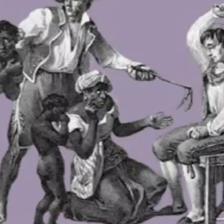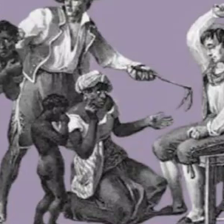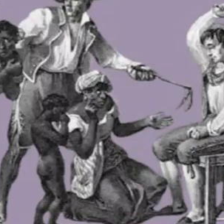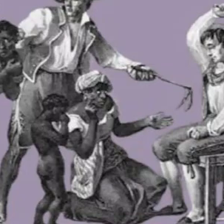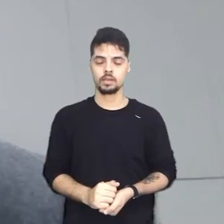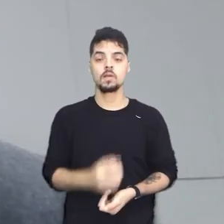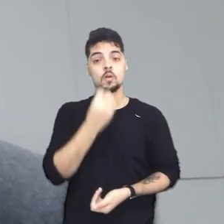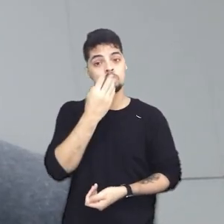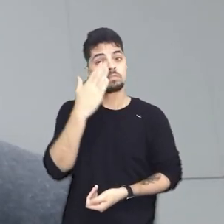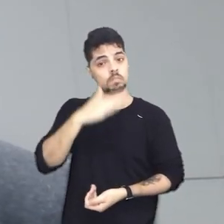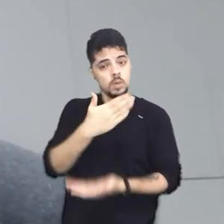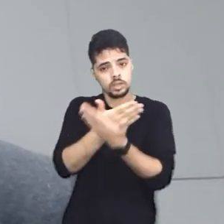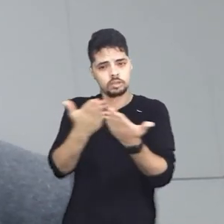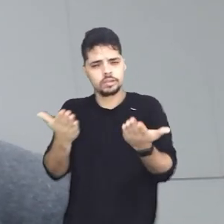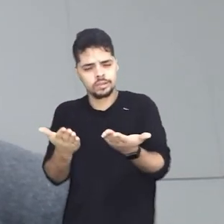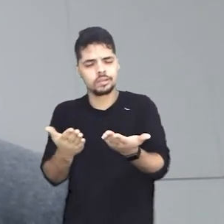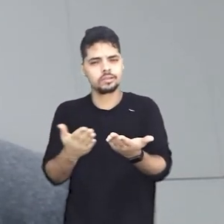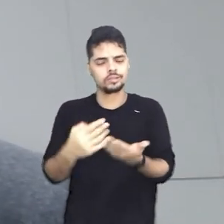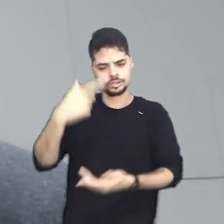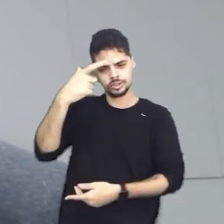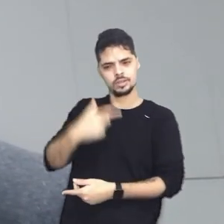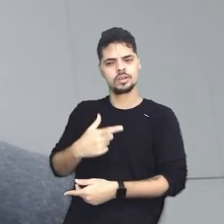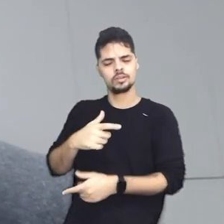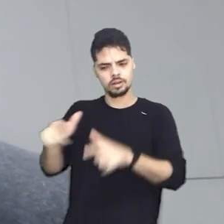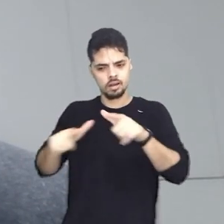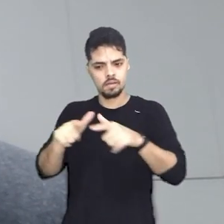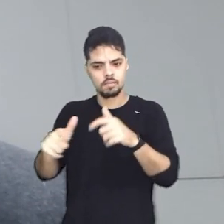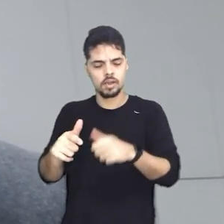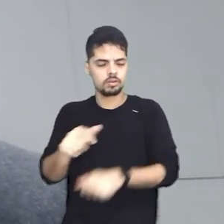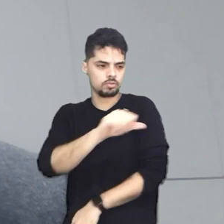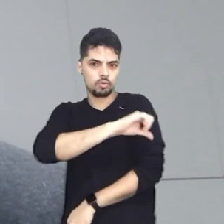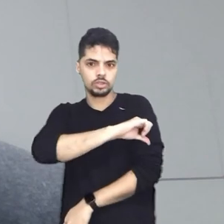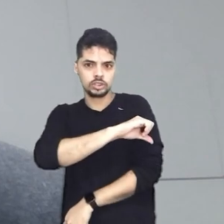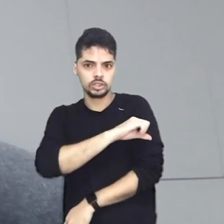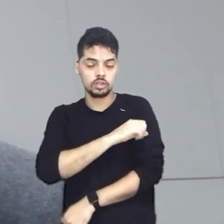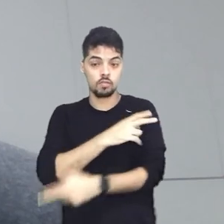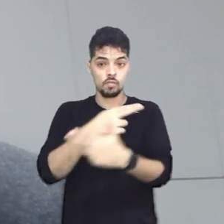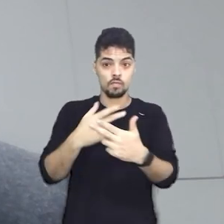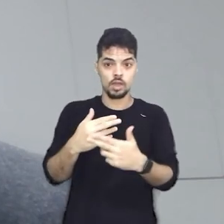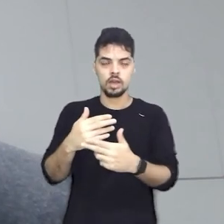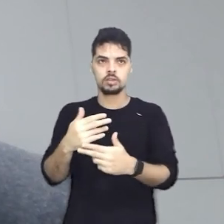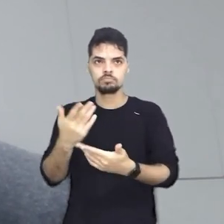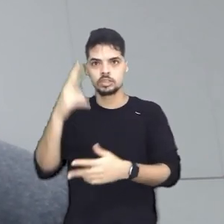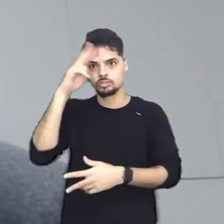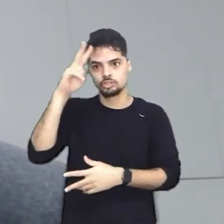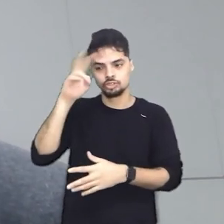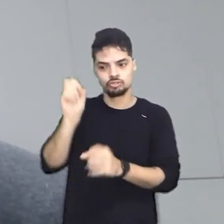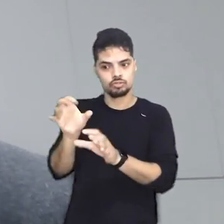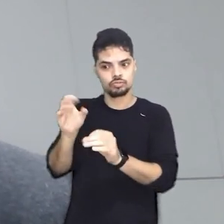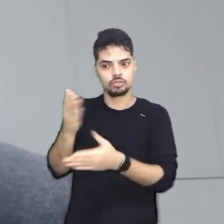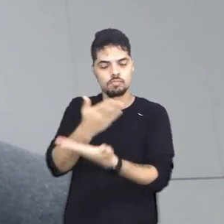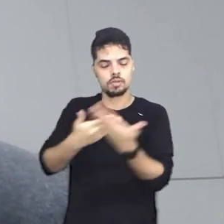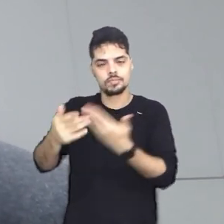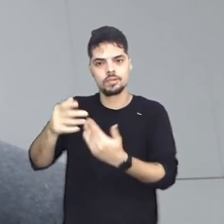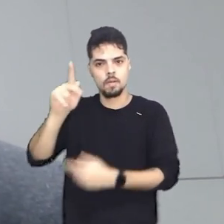Boa tarde a todos, eu sou o historiador Daniel Lúcio Petronzelli, sou